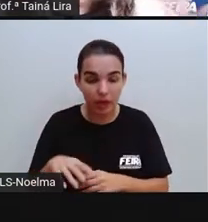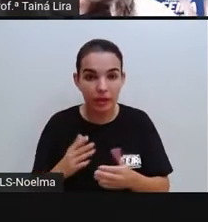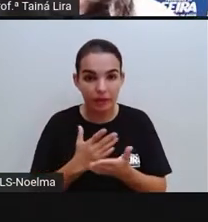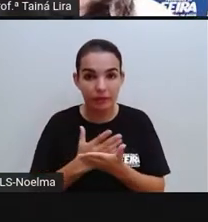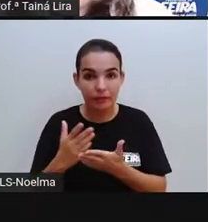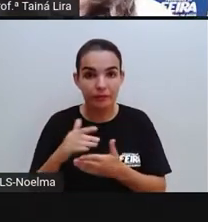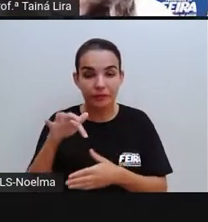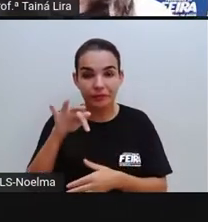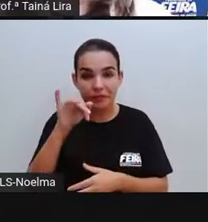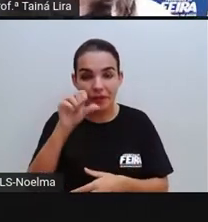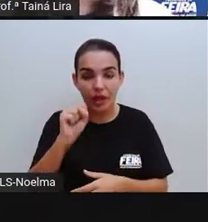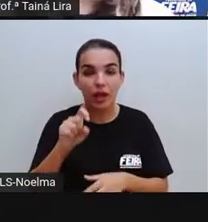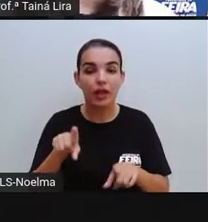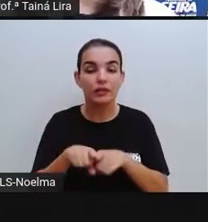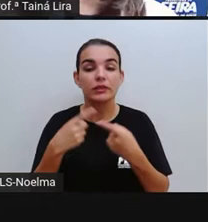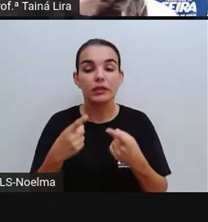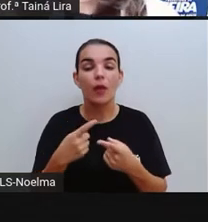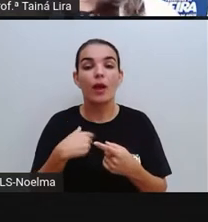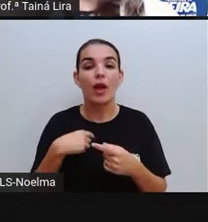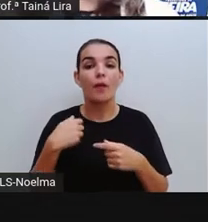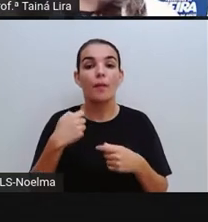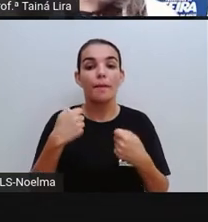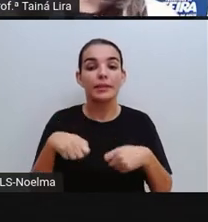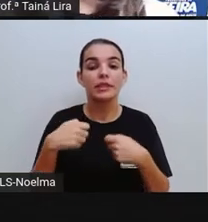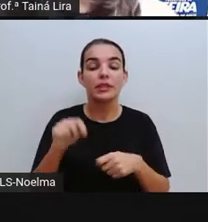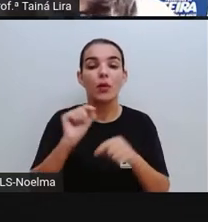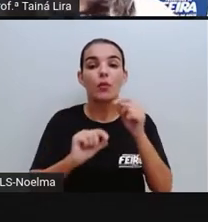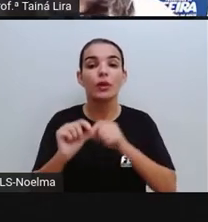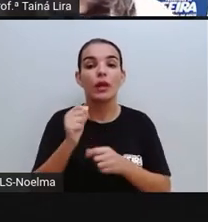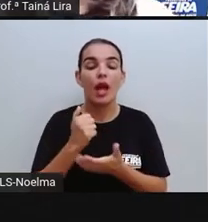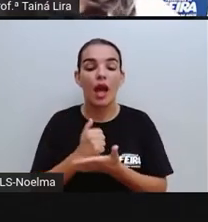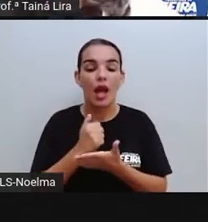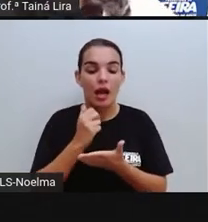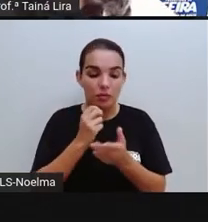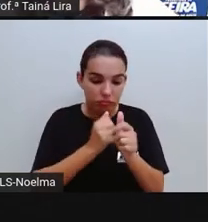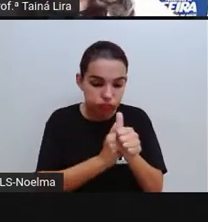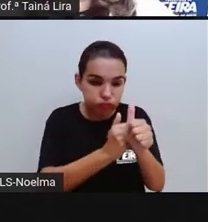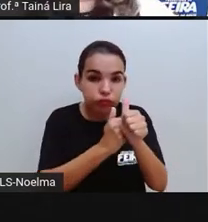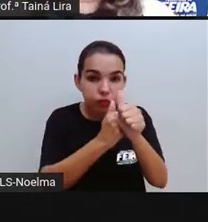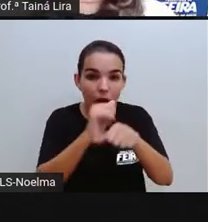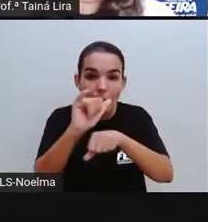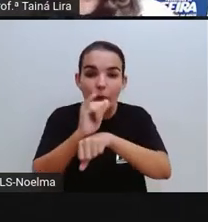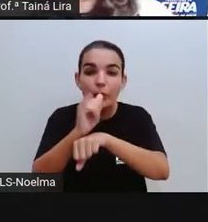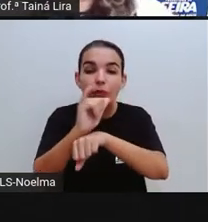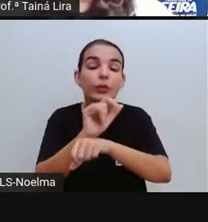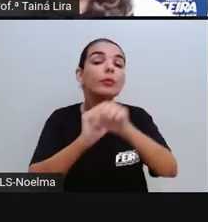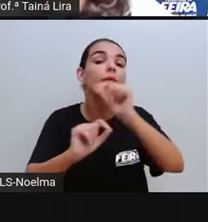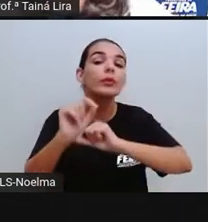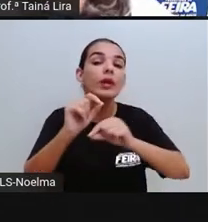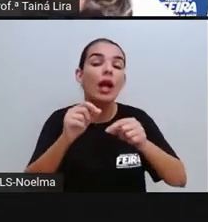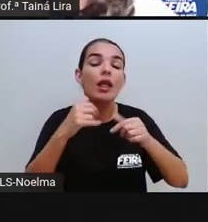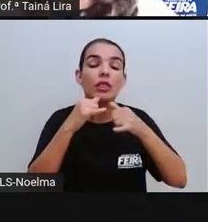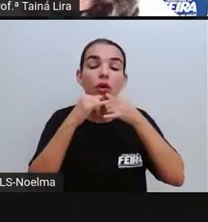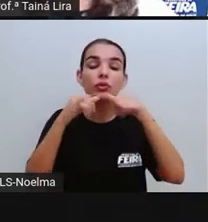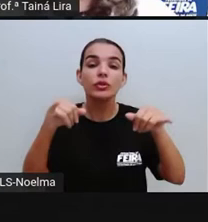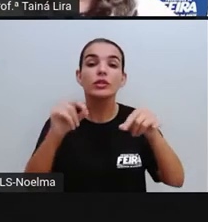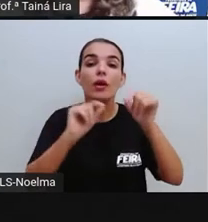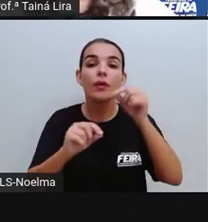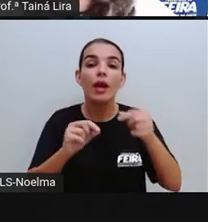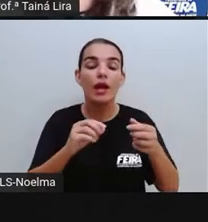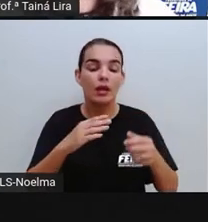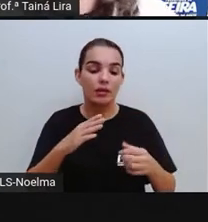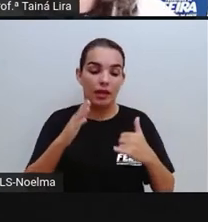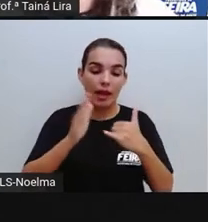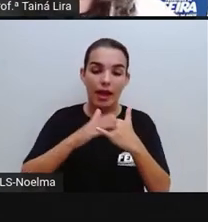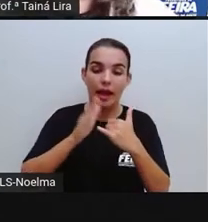conta do avanço dos casos. Eu acompanhava muito no YouTube, né? As notícias nos canais